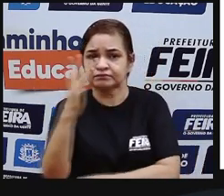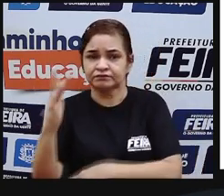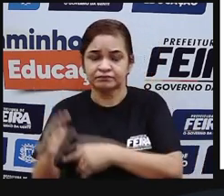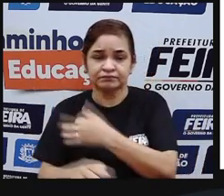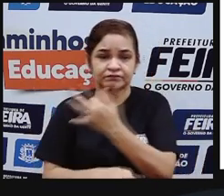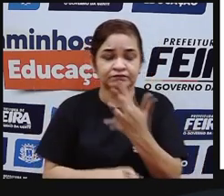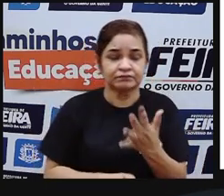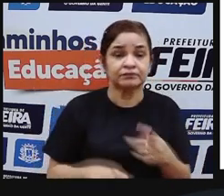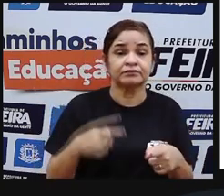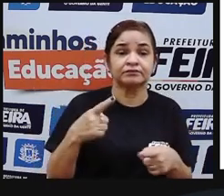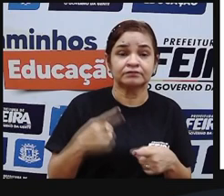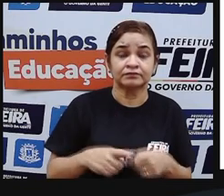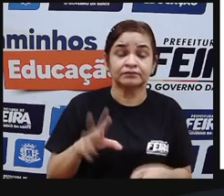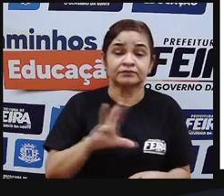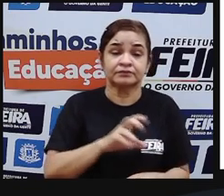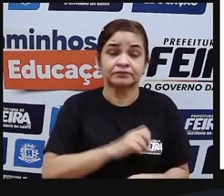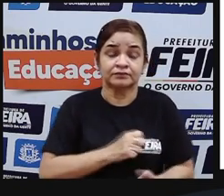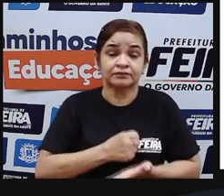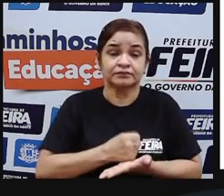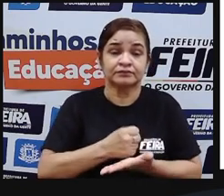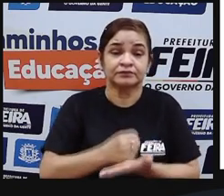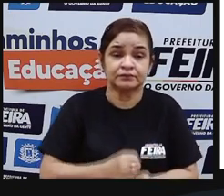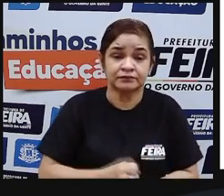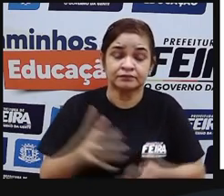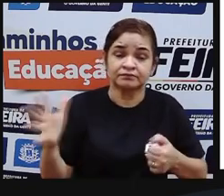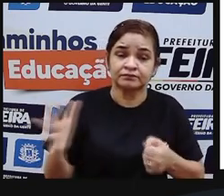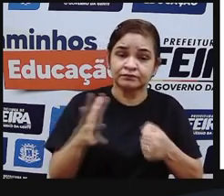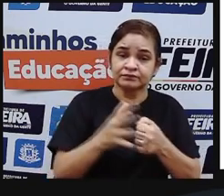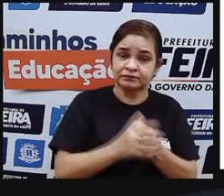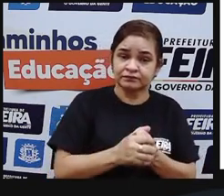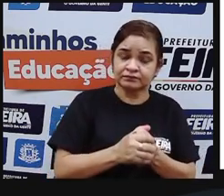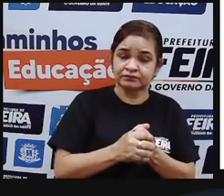ecológica de mundo em que está tudo conectado